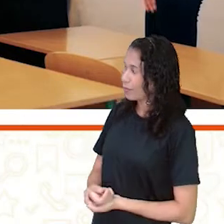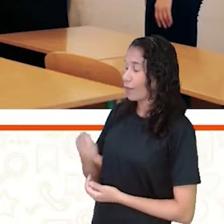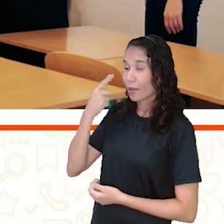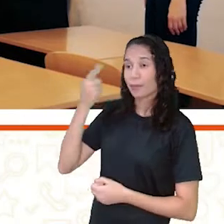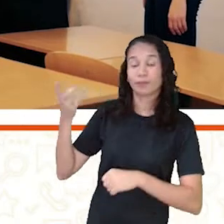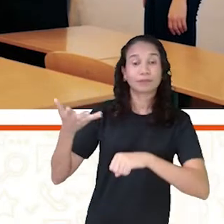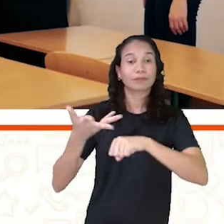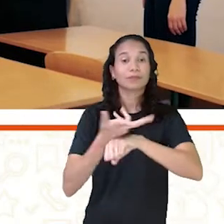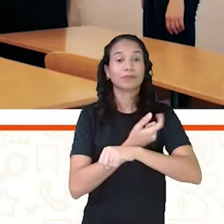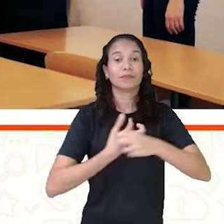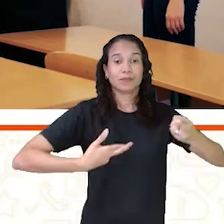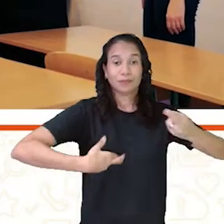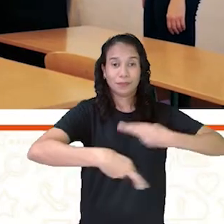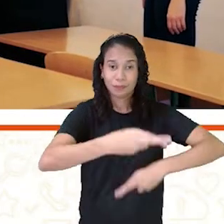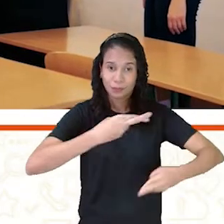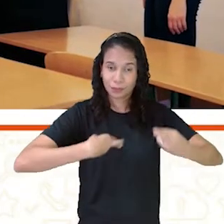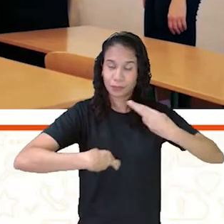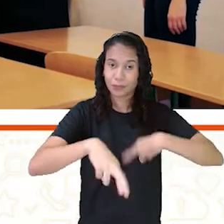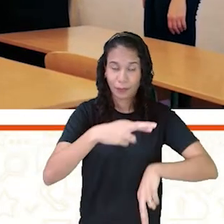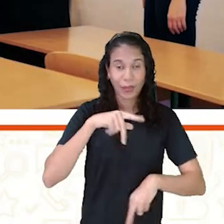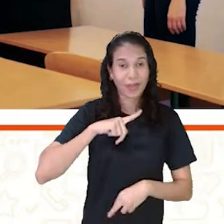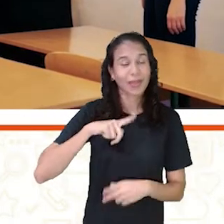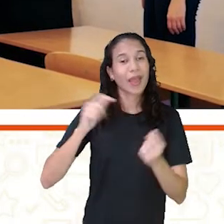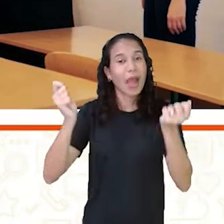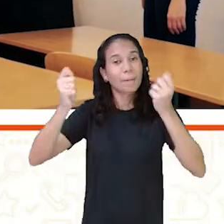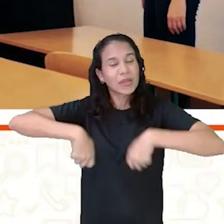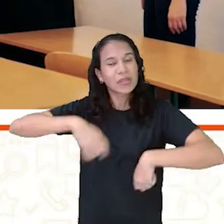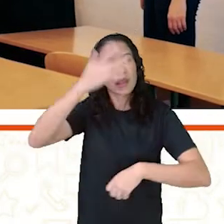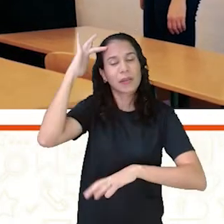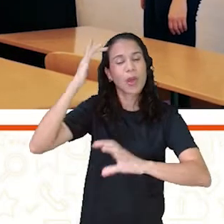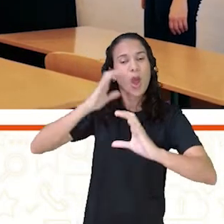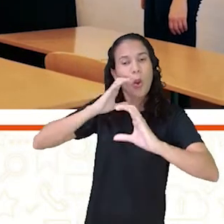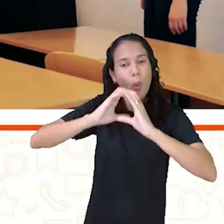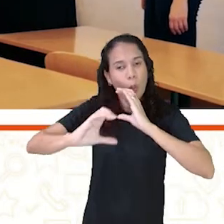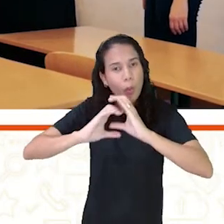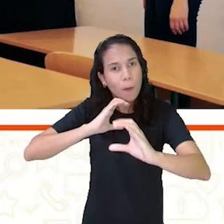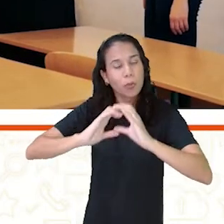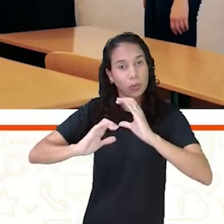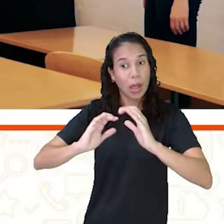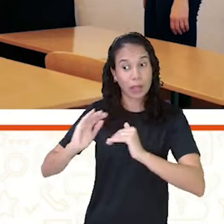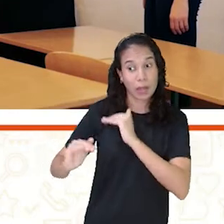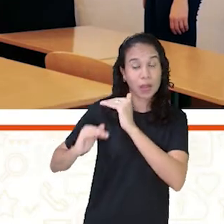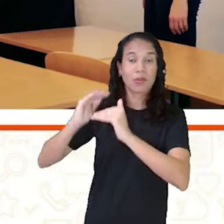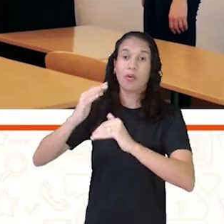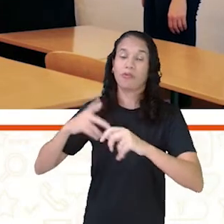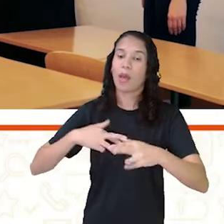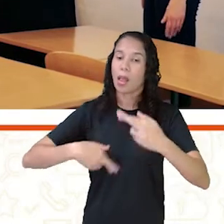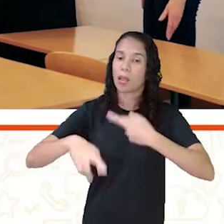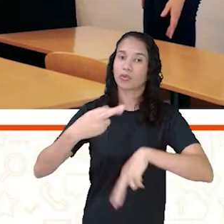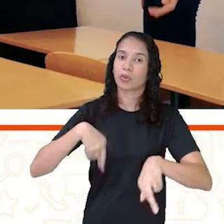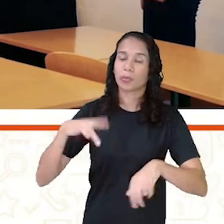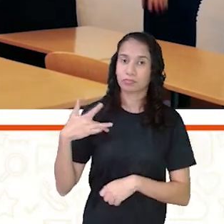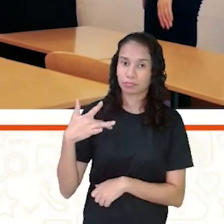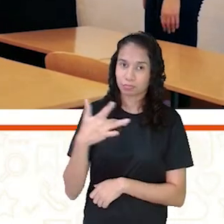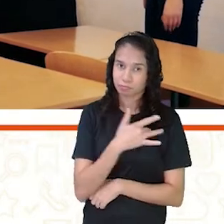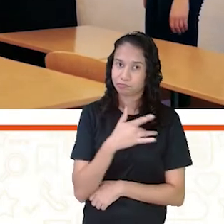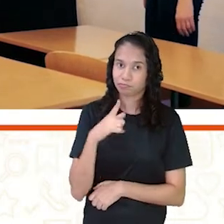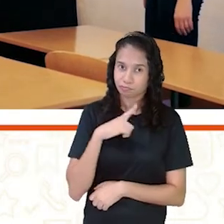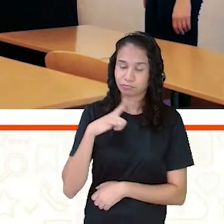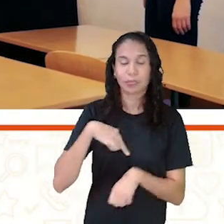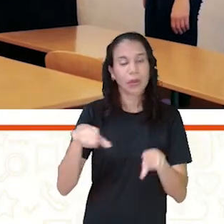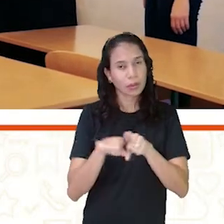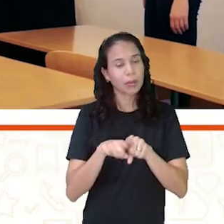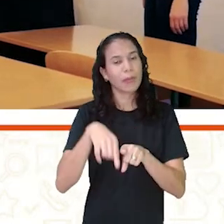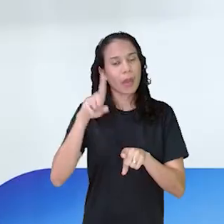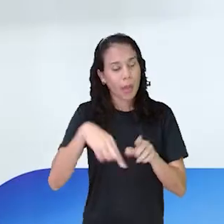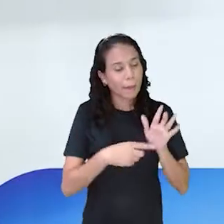Habilidades de relacionamento, né? Envolvem a capacidade de se comunicar e construir relacionamentos saudáveis. Essa também é uma